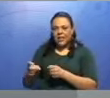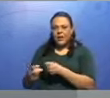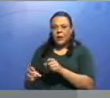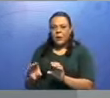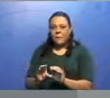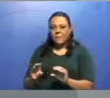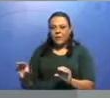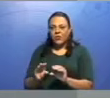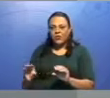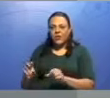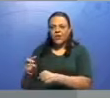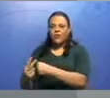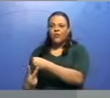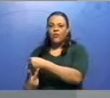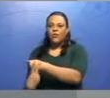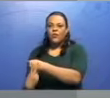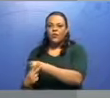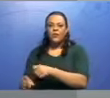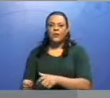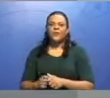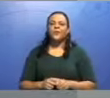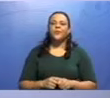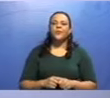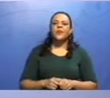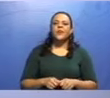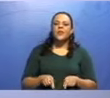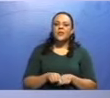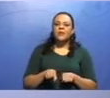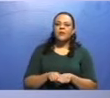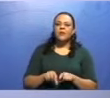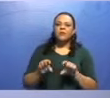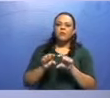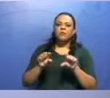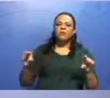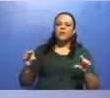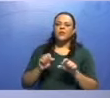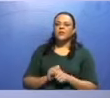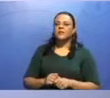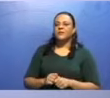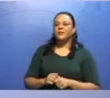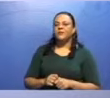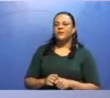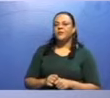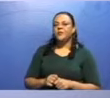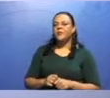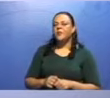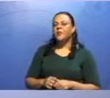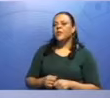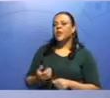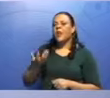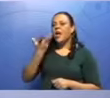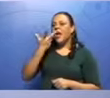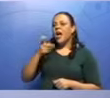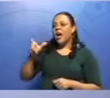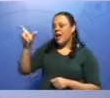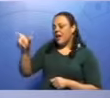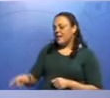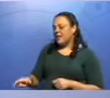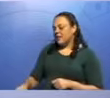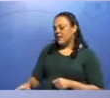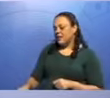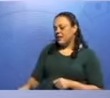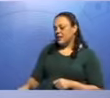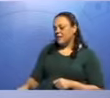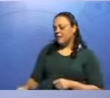Bom, sobre o predicado verbal ainda, vamos observar essas duas frases que tem predicado verbal. A primeira, as